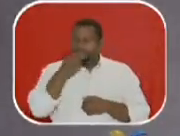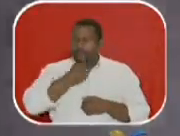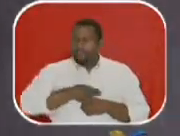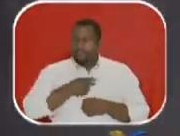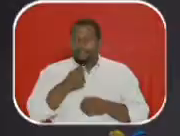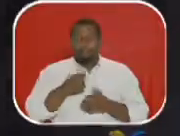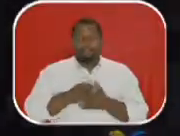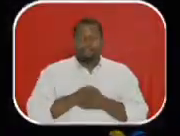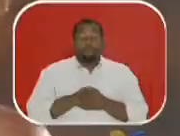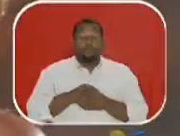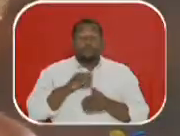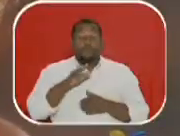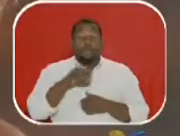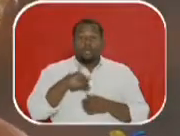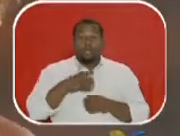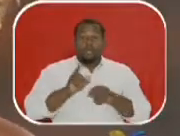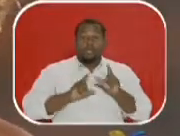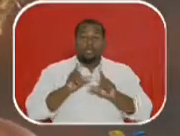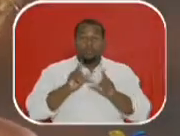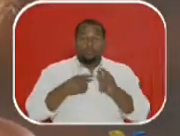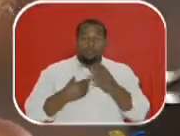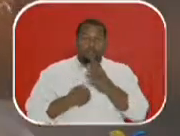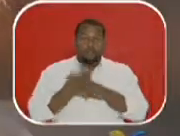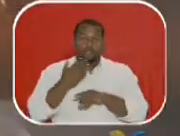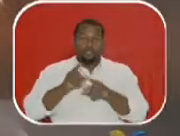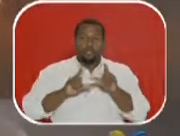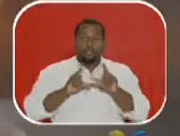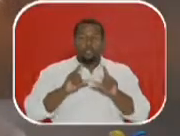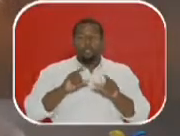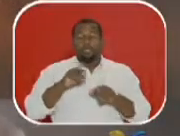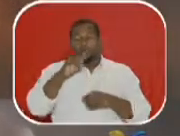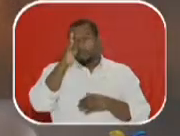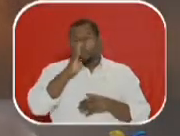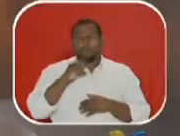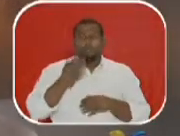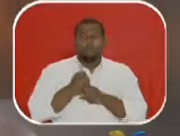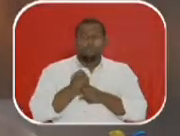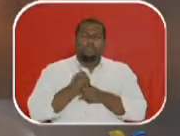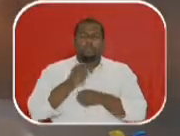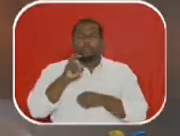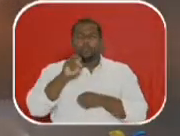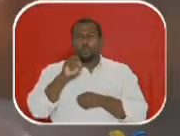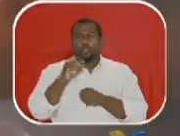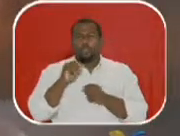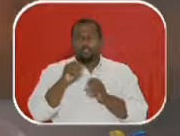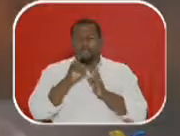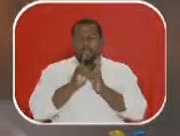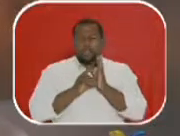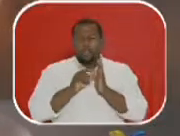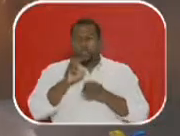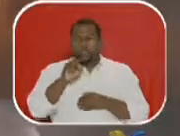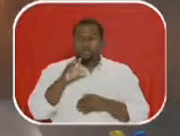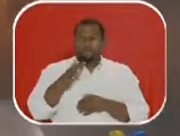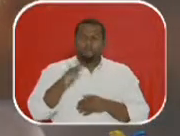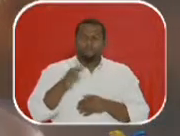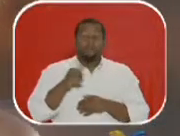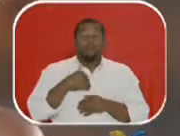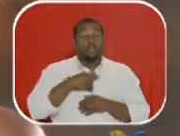gozada. Quando a TV é implantada no Brasil, no início da década de 50, exatamente nos anos 50,